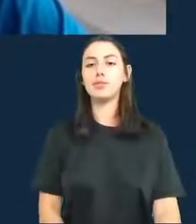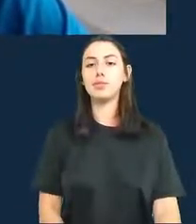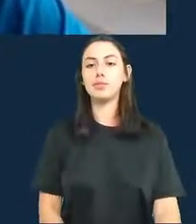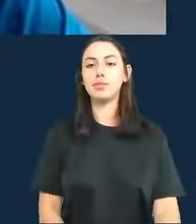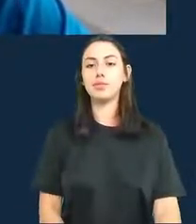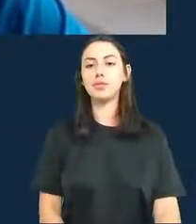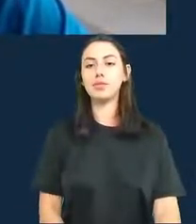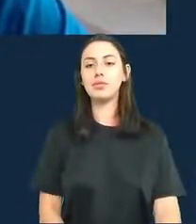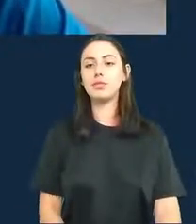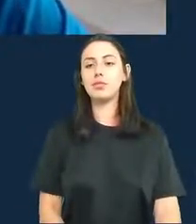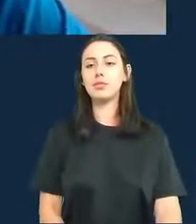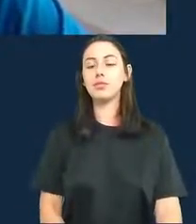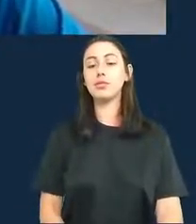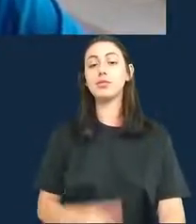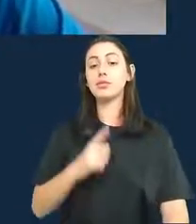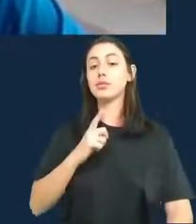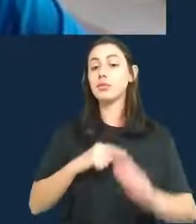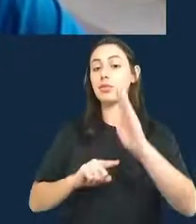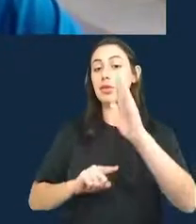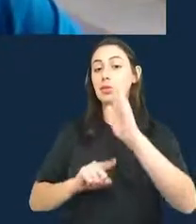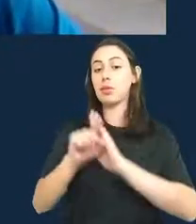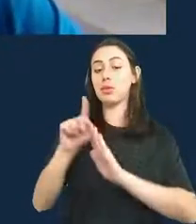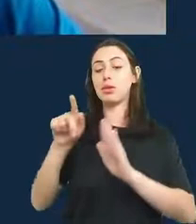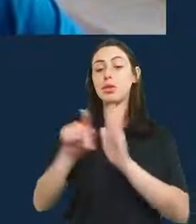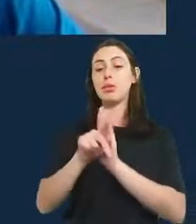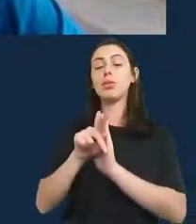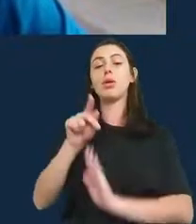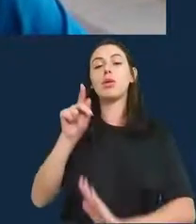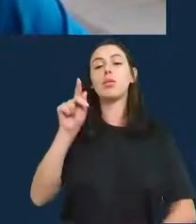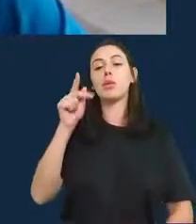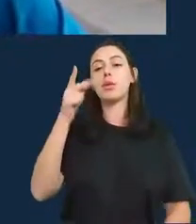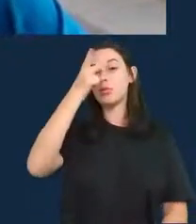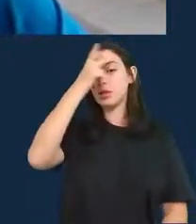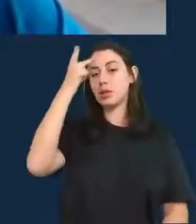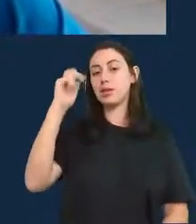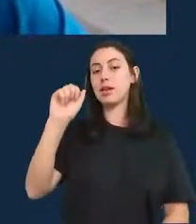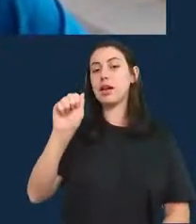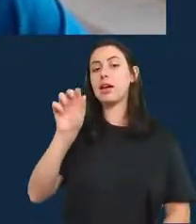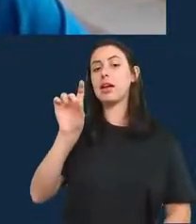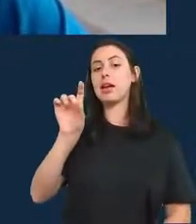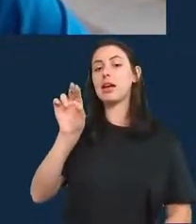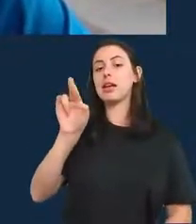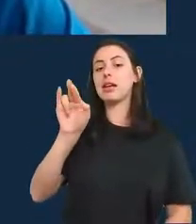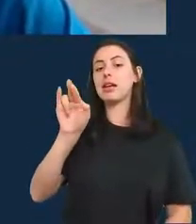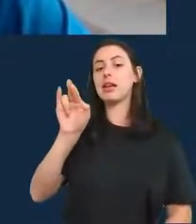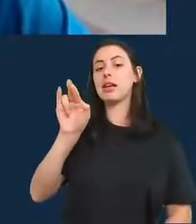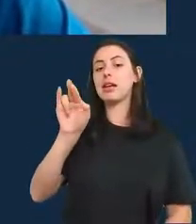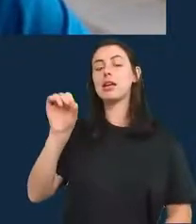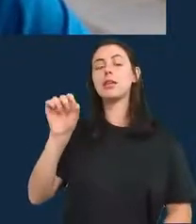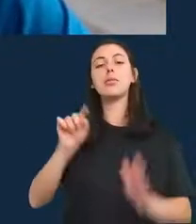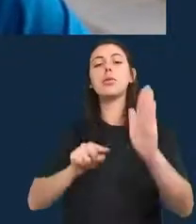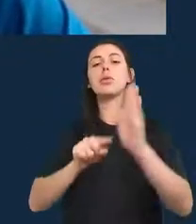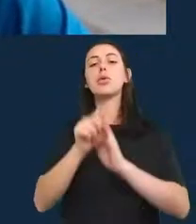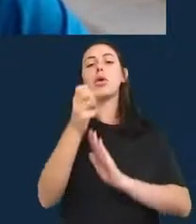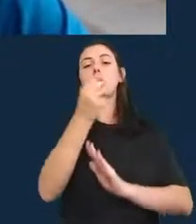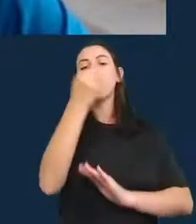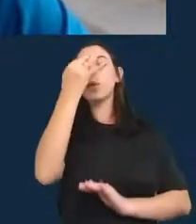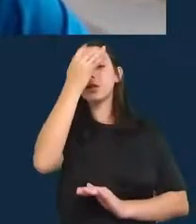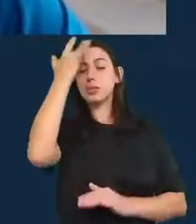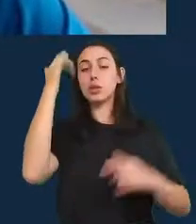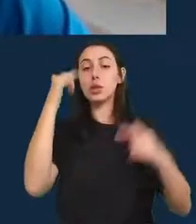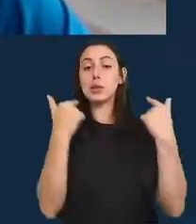Temos uma pergunta aqui de Adriano Belisario. Ele quer saber quantas pessoas estavam envolvidas na construção desse modelo e se você puder